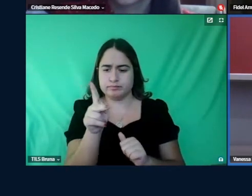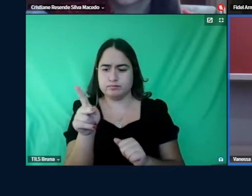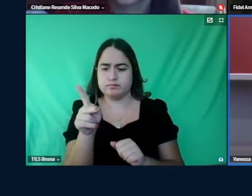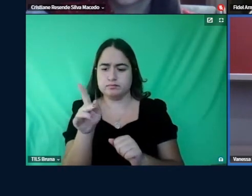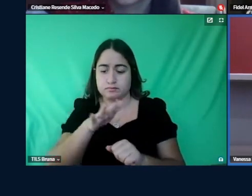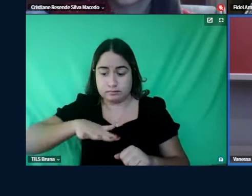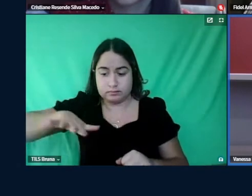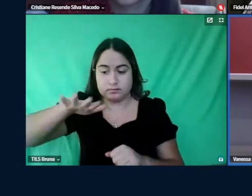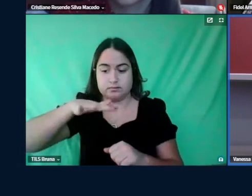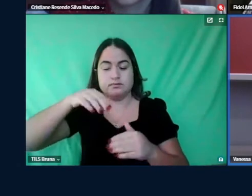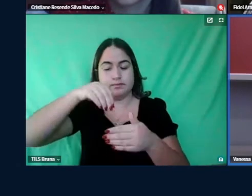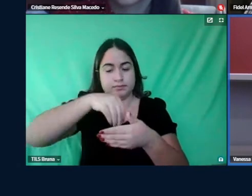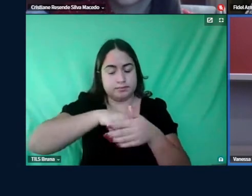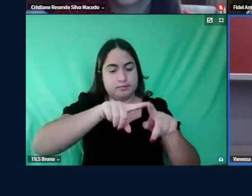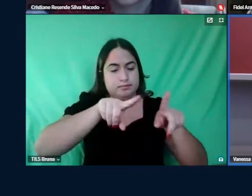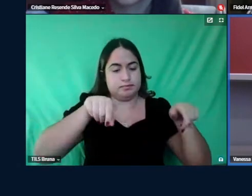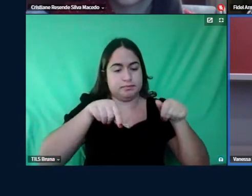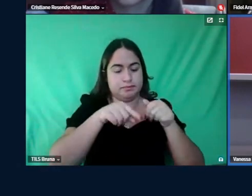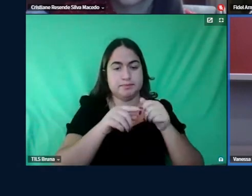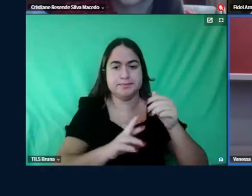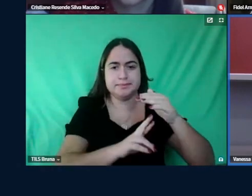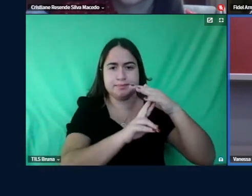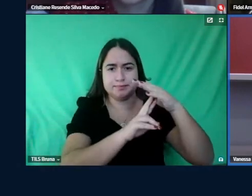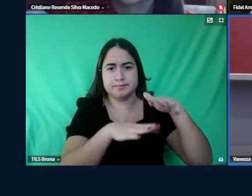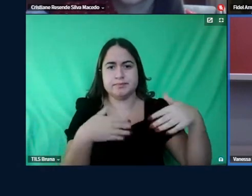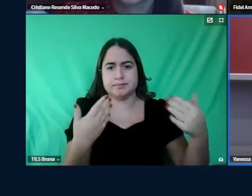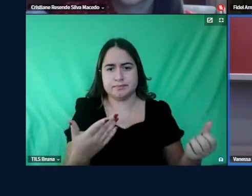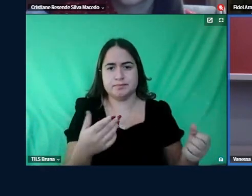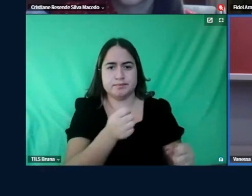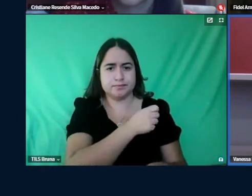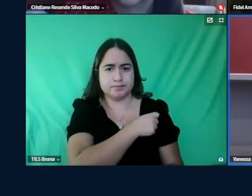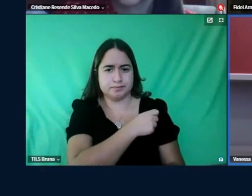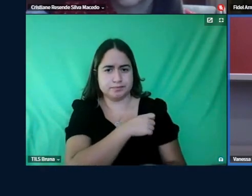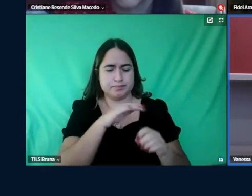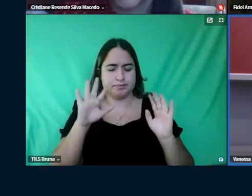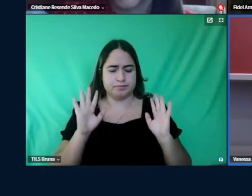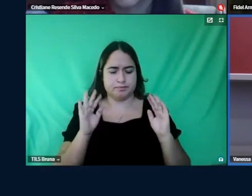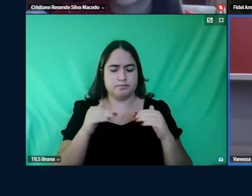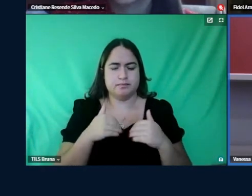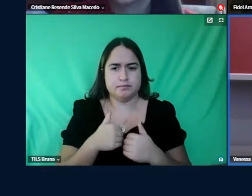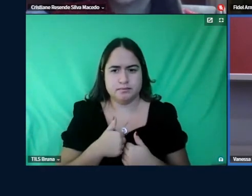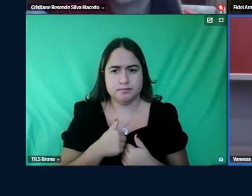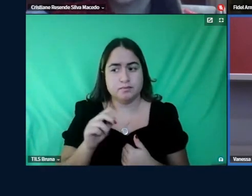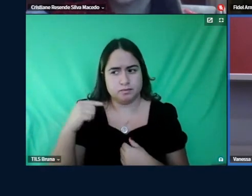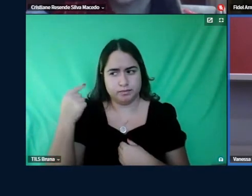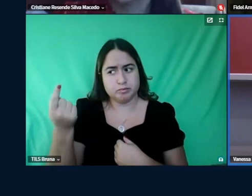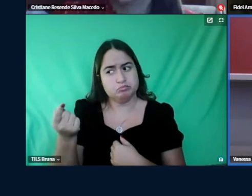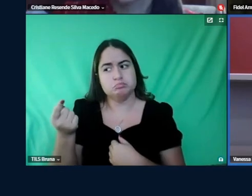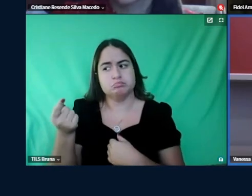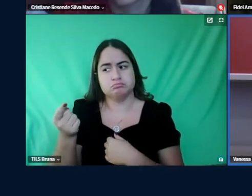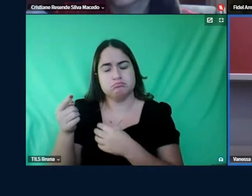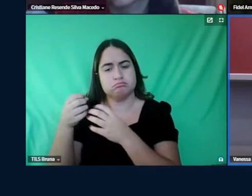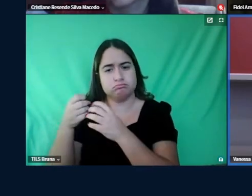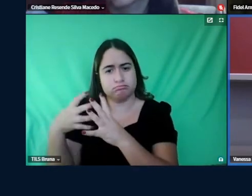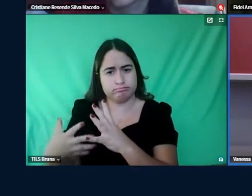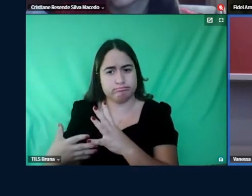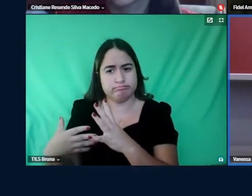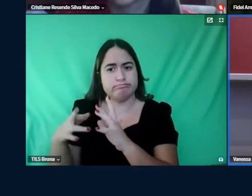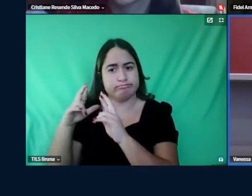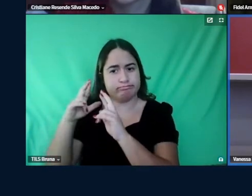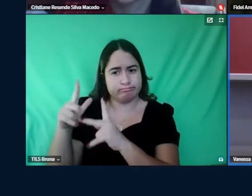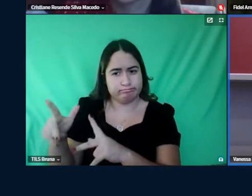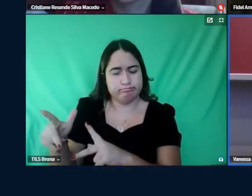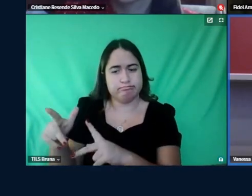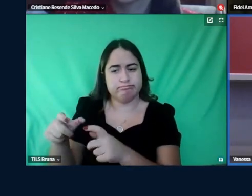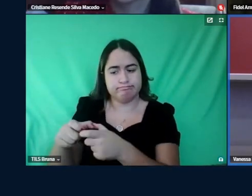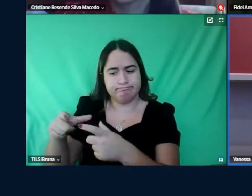um aluno TEA um aluno uma pessoa com autismo ou qualquer outra necessidade diferente né da